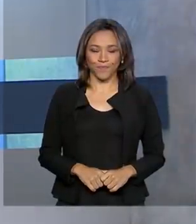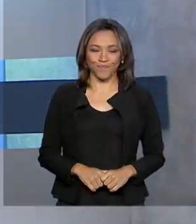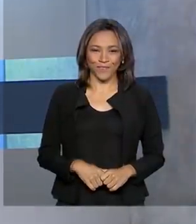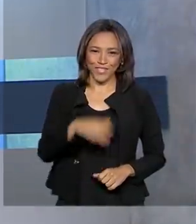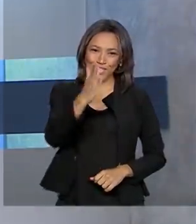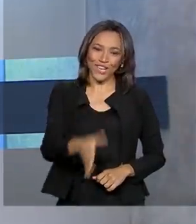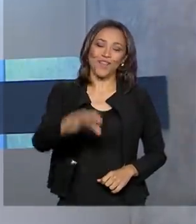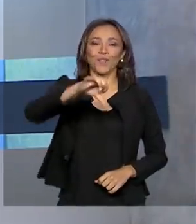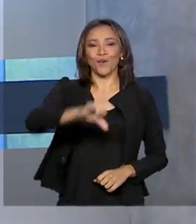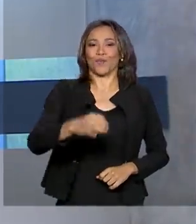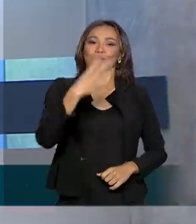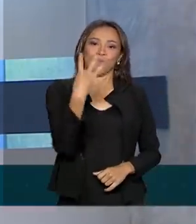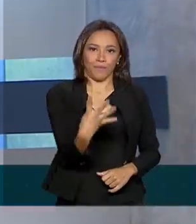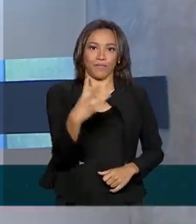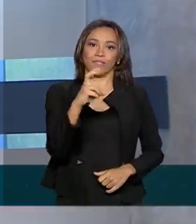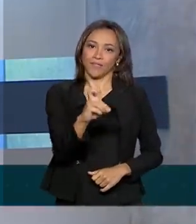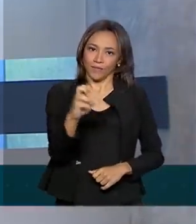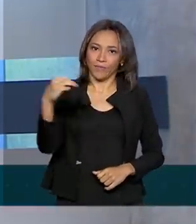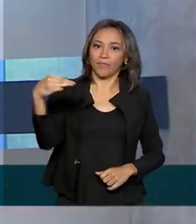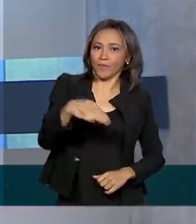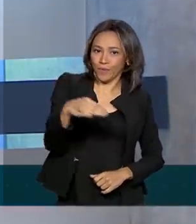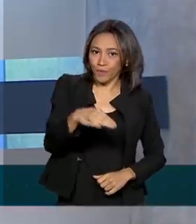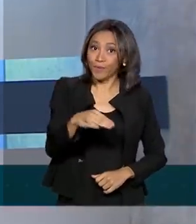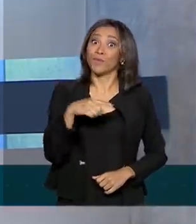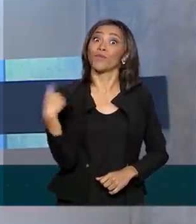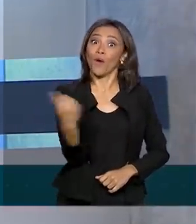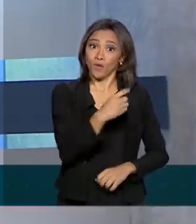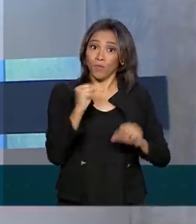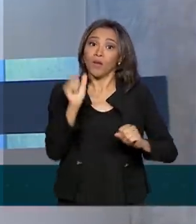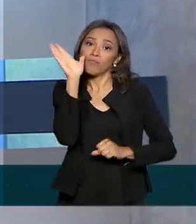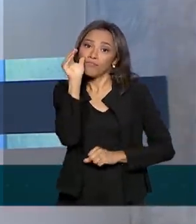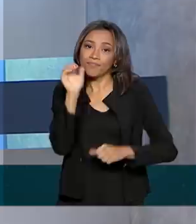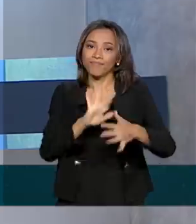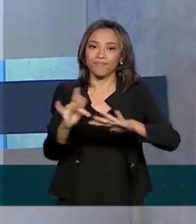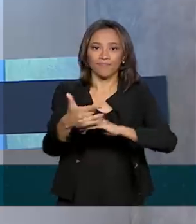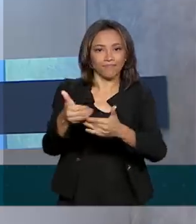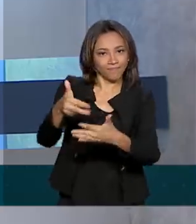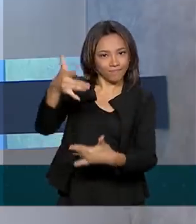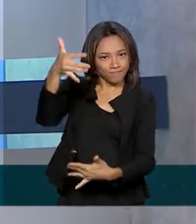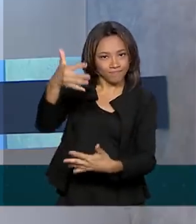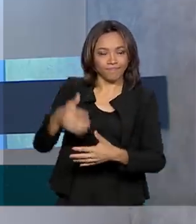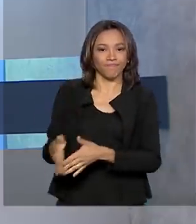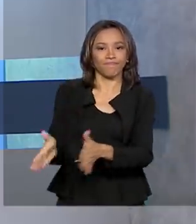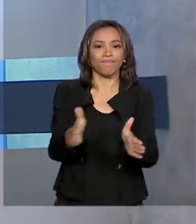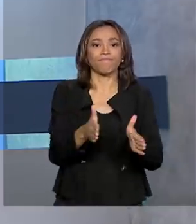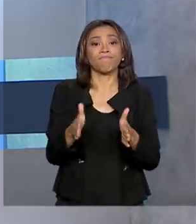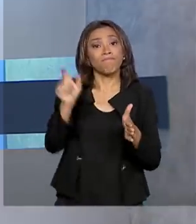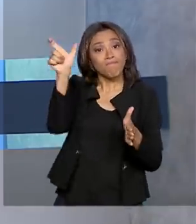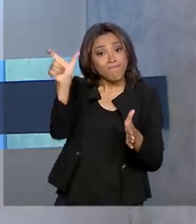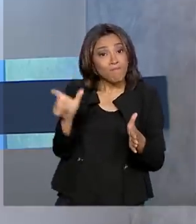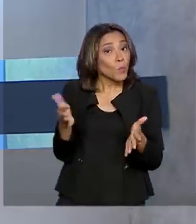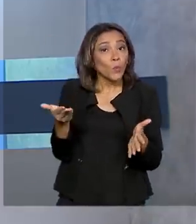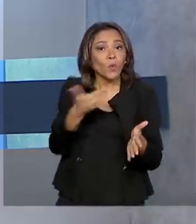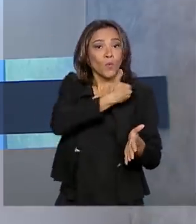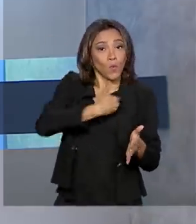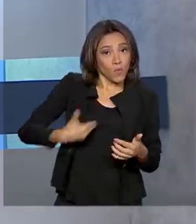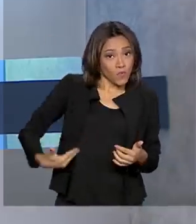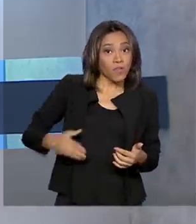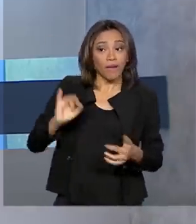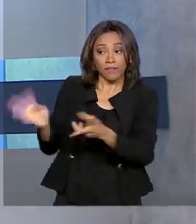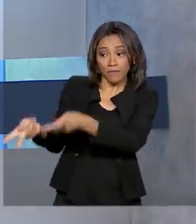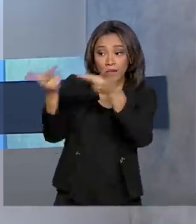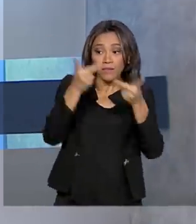São 9 horas e 45 minutos, estamos ao vivo também pelas redes sociais. O governo vai repatriar